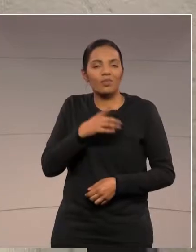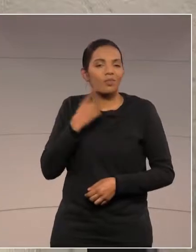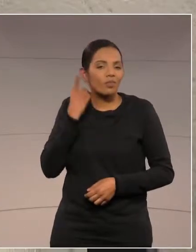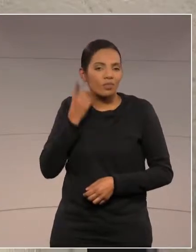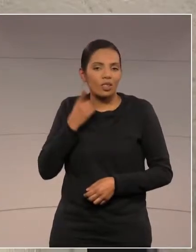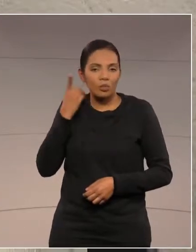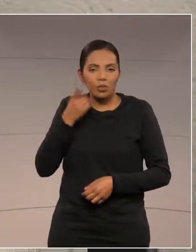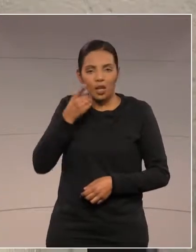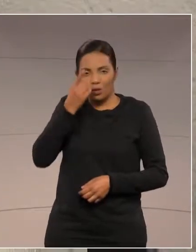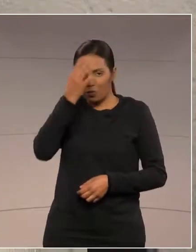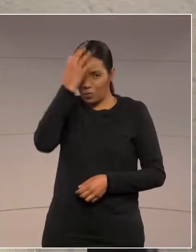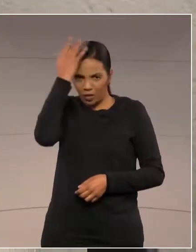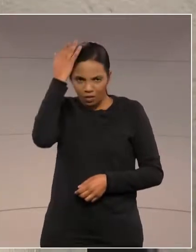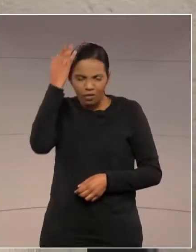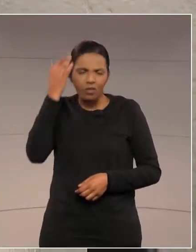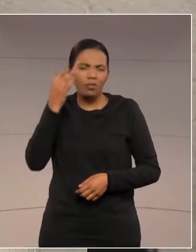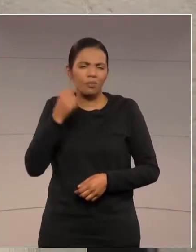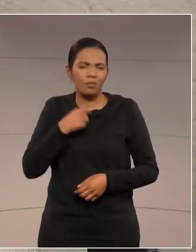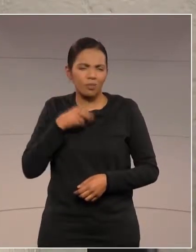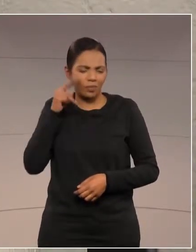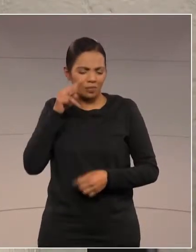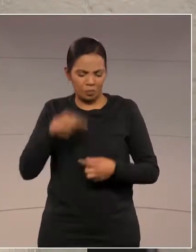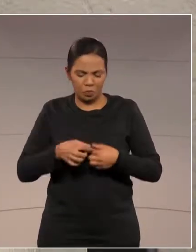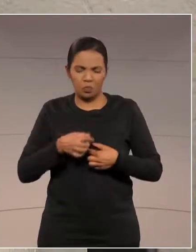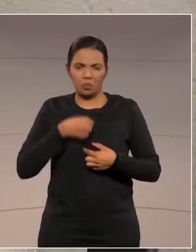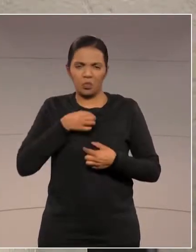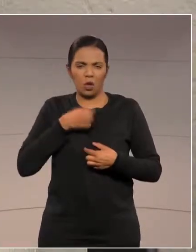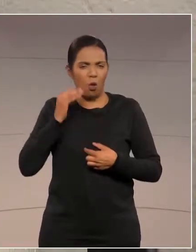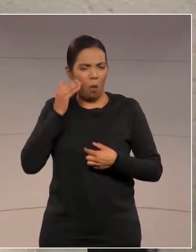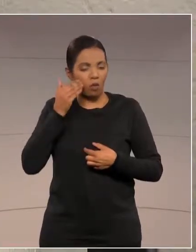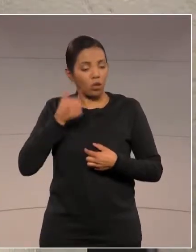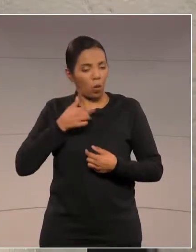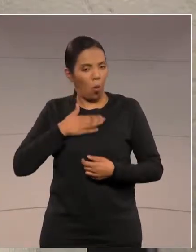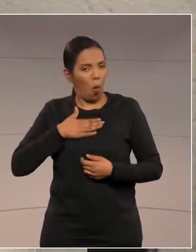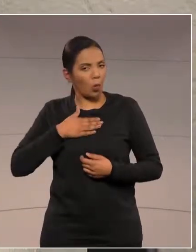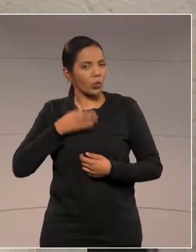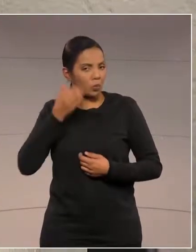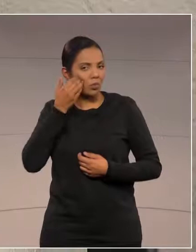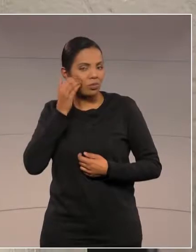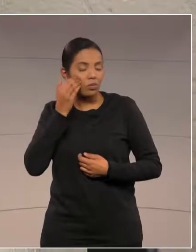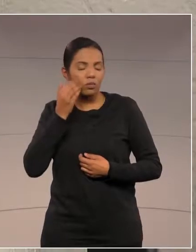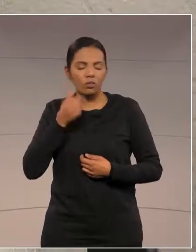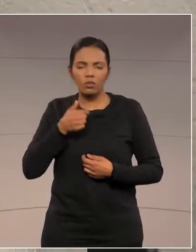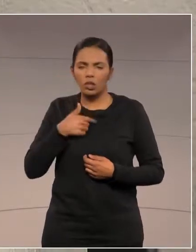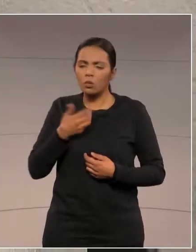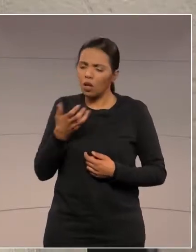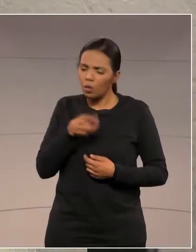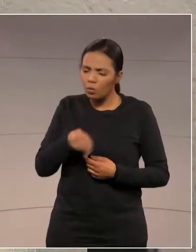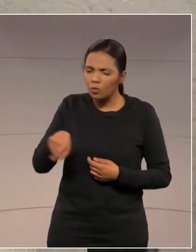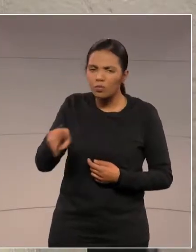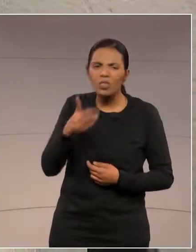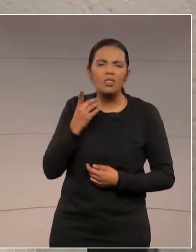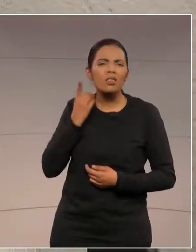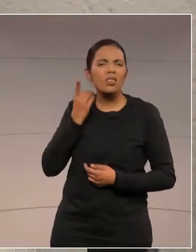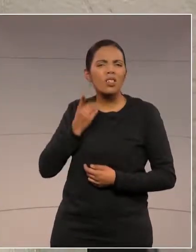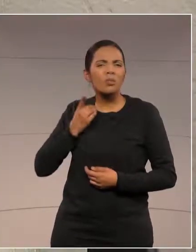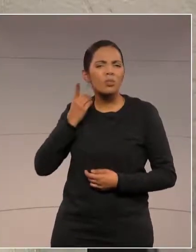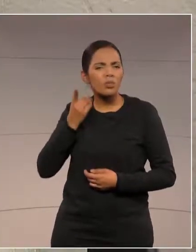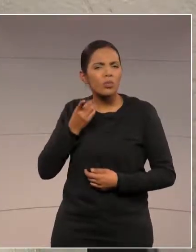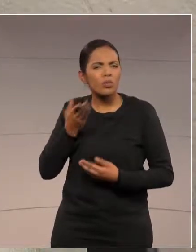sou fã da cor rosa, Tadeu Veneri. Gostaria que os deputados que têm essa pegada,